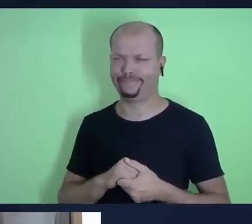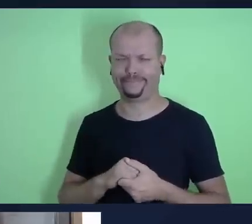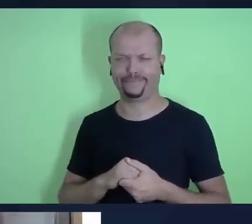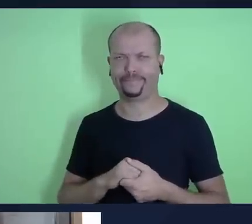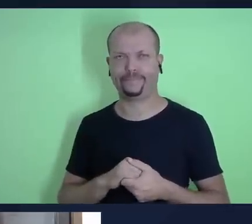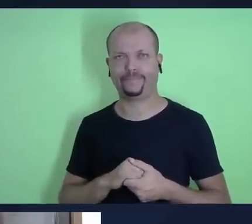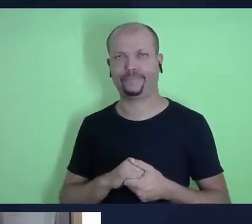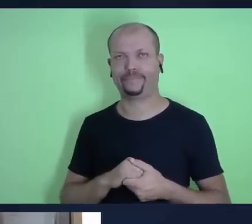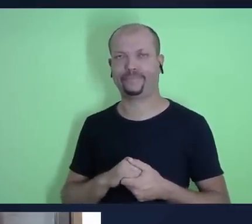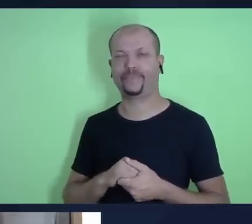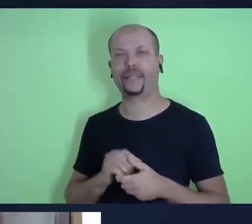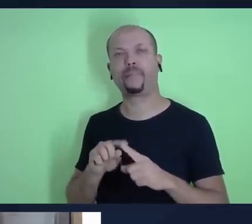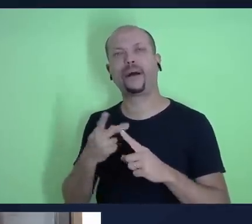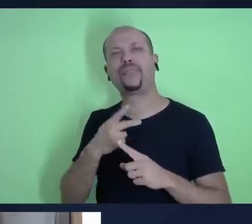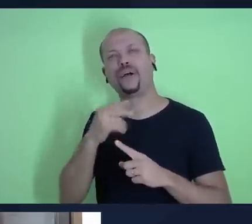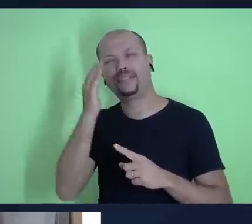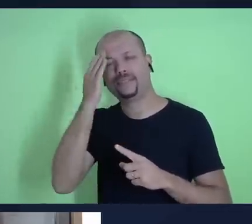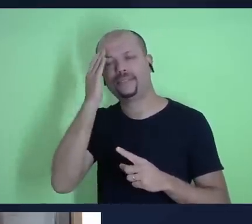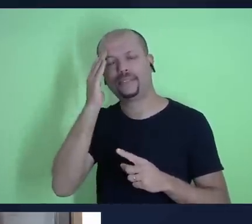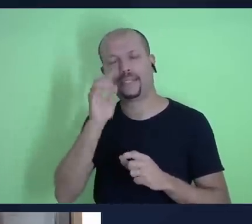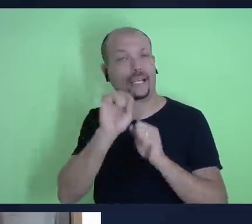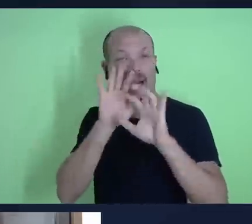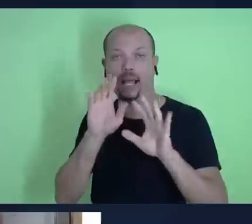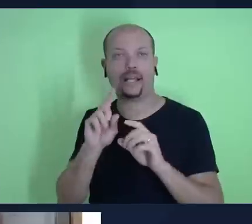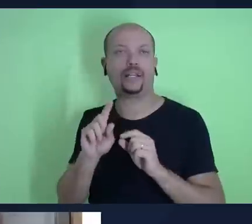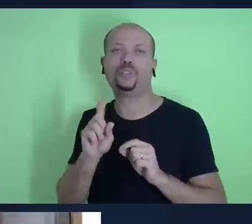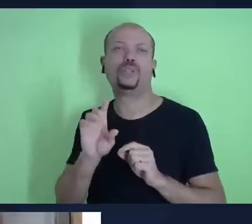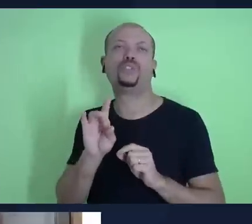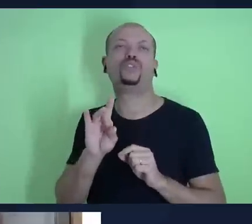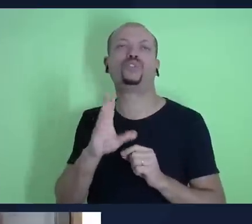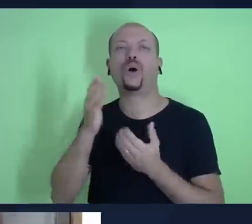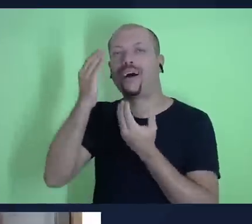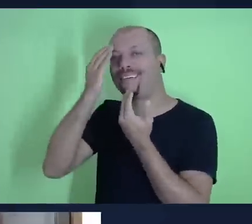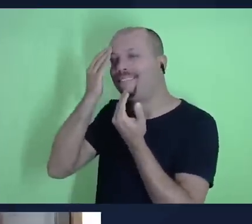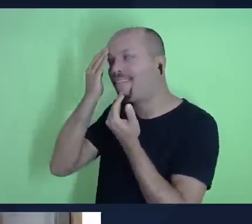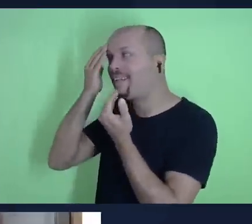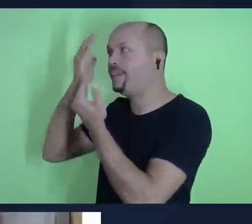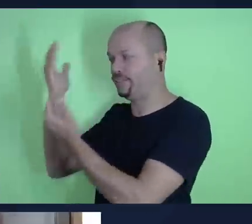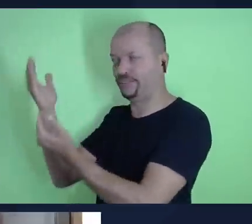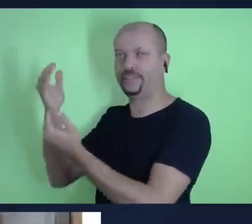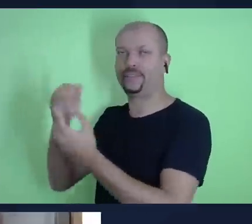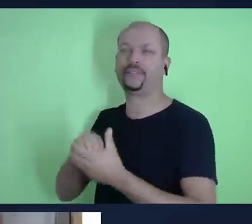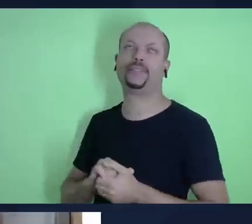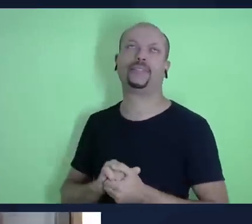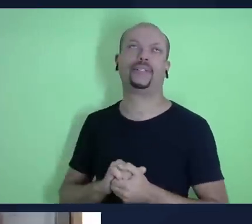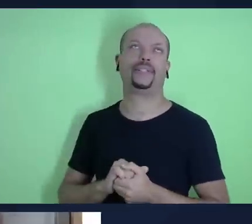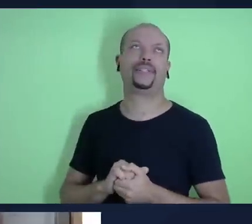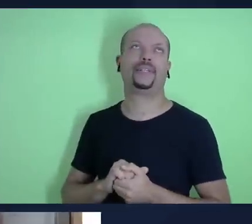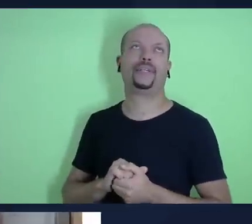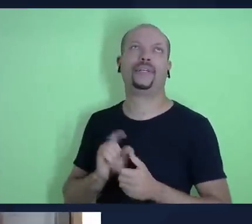precisa ter em mente que não é uma questão de gratidão não é uma questão de